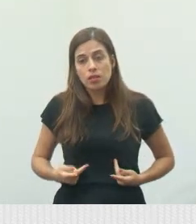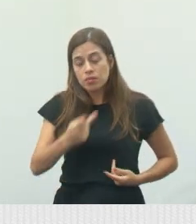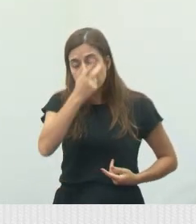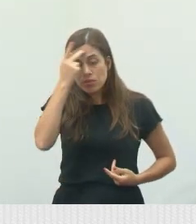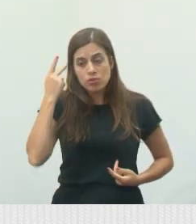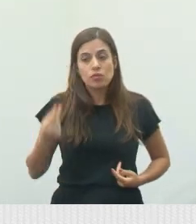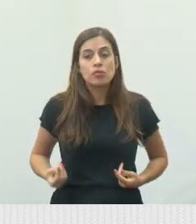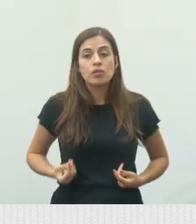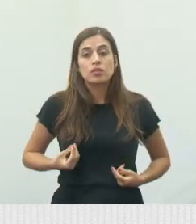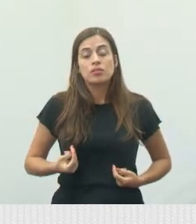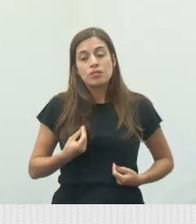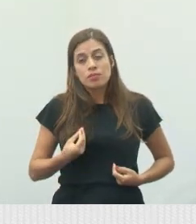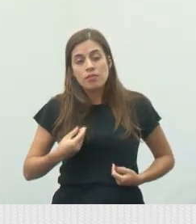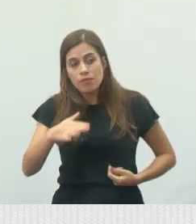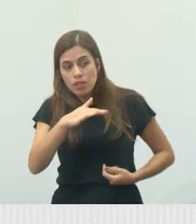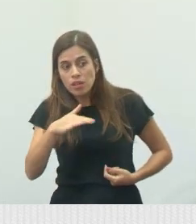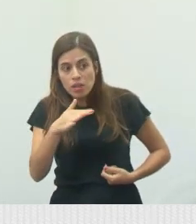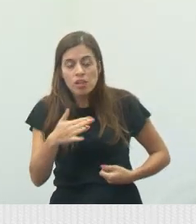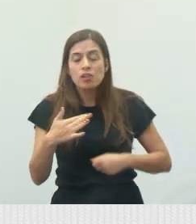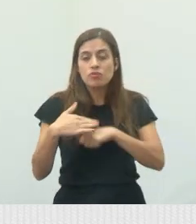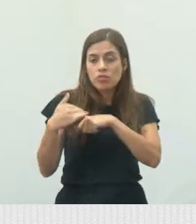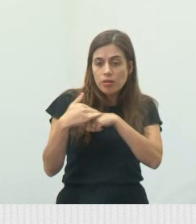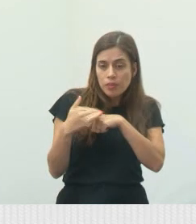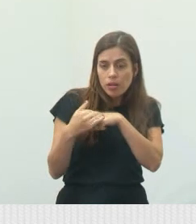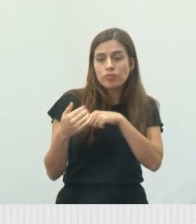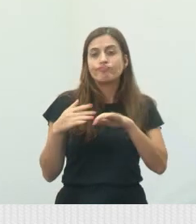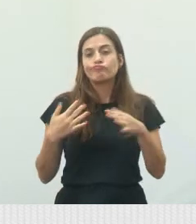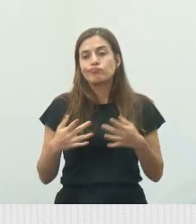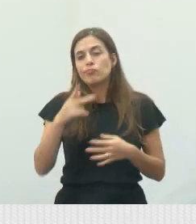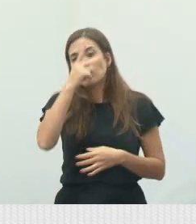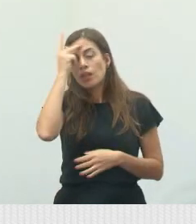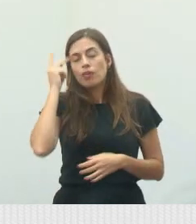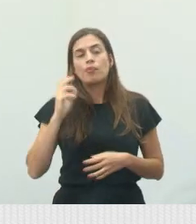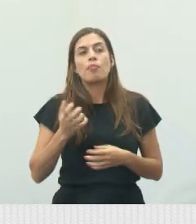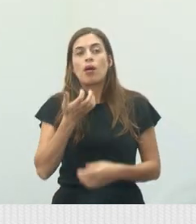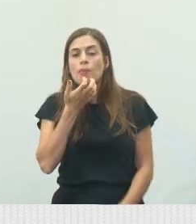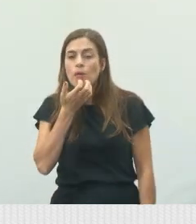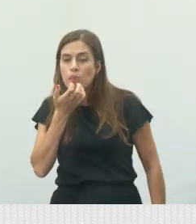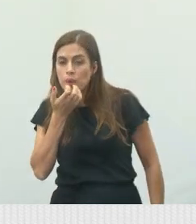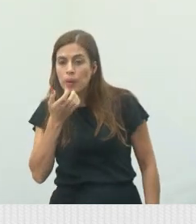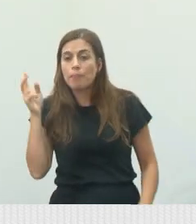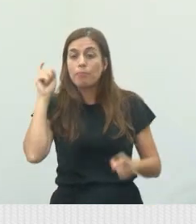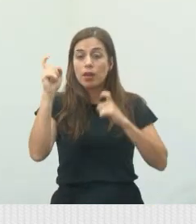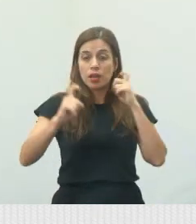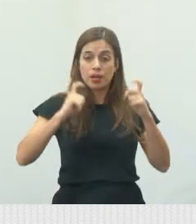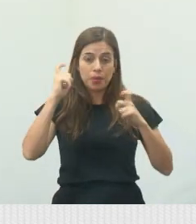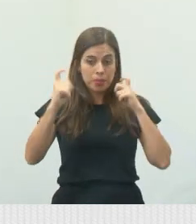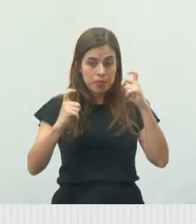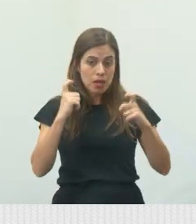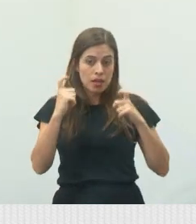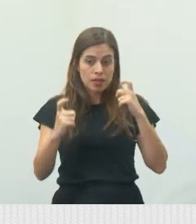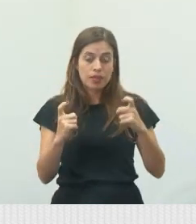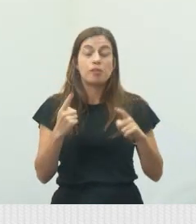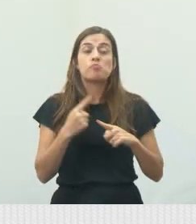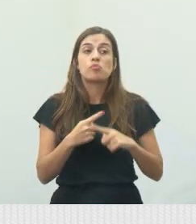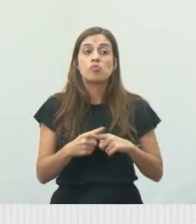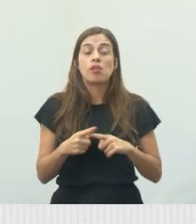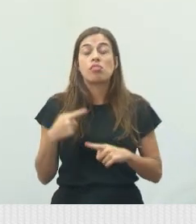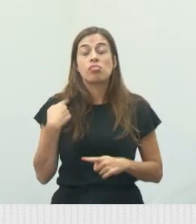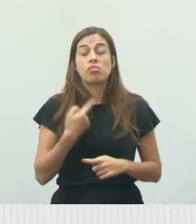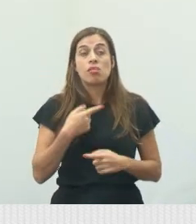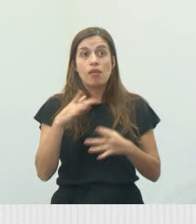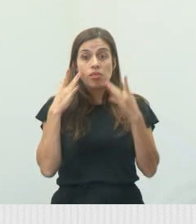moradores que nos procuraram, às pessoas que colocaram os áudios preocupadas, porque isso nos